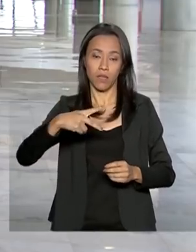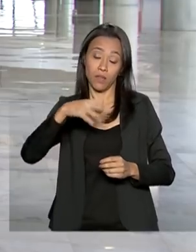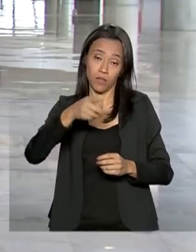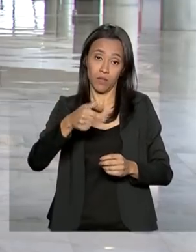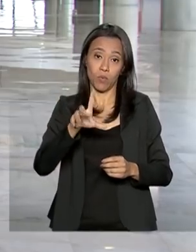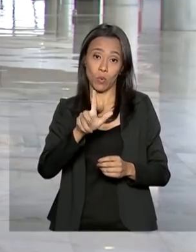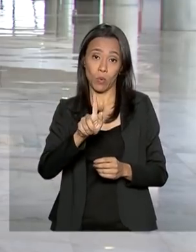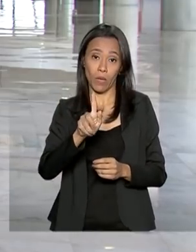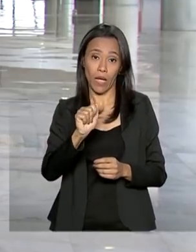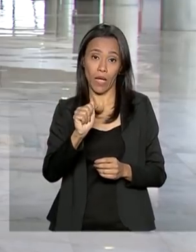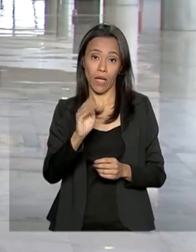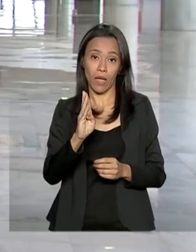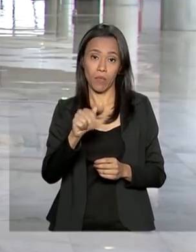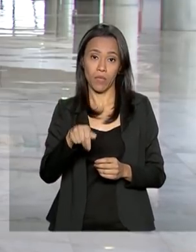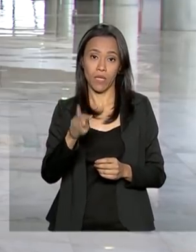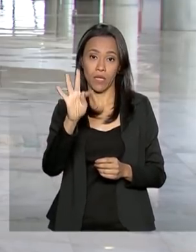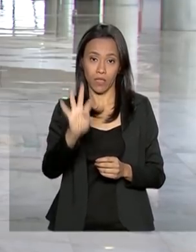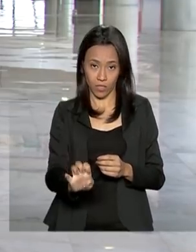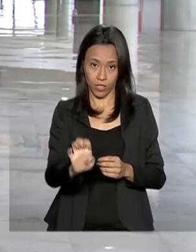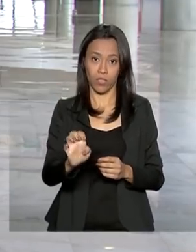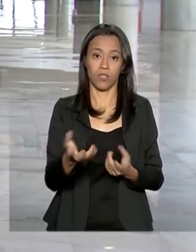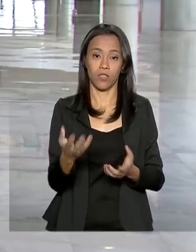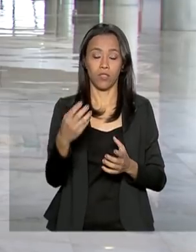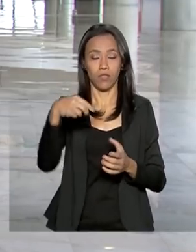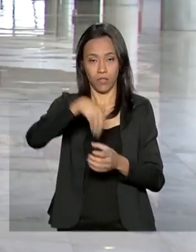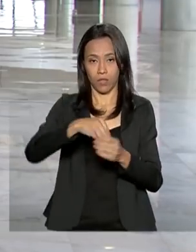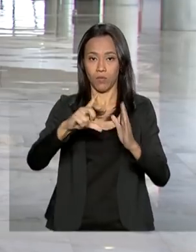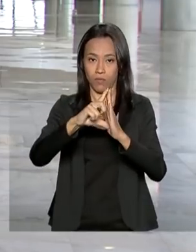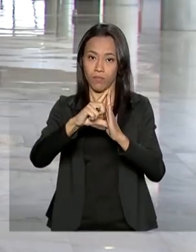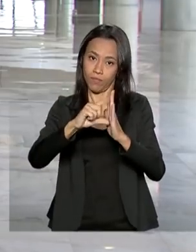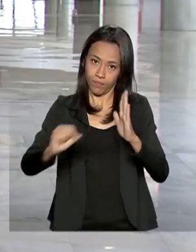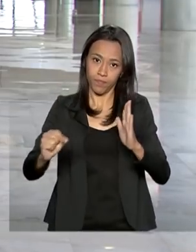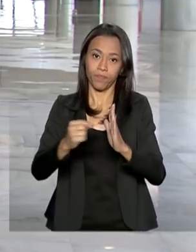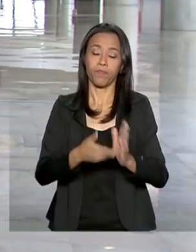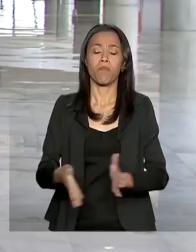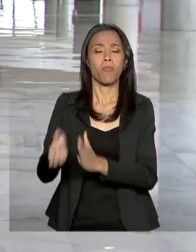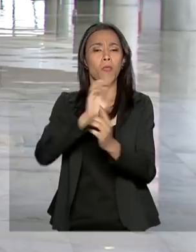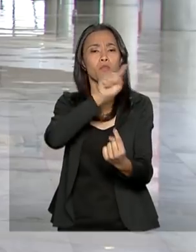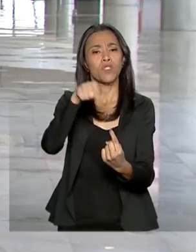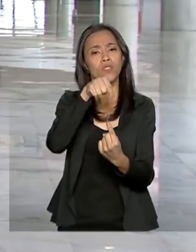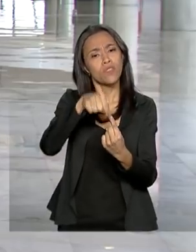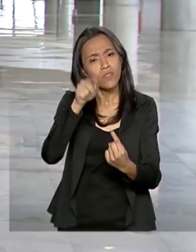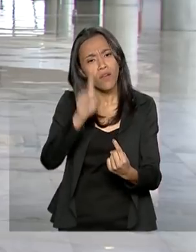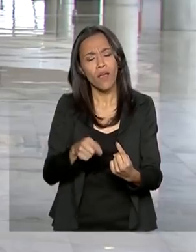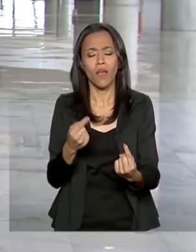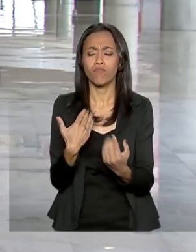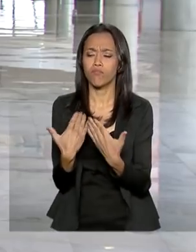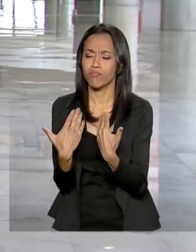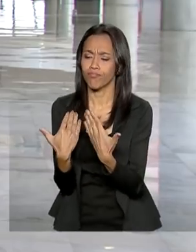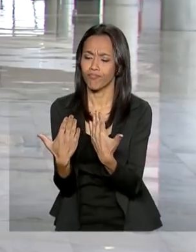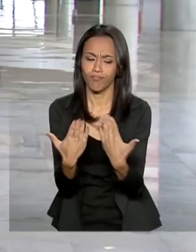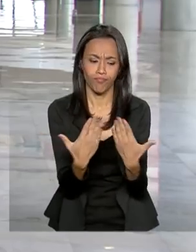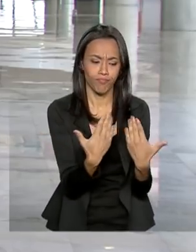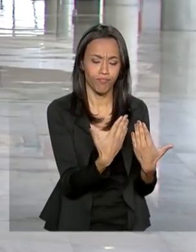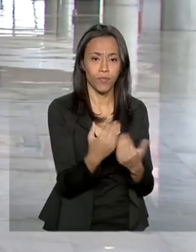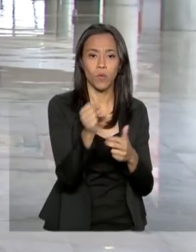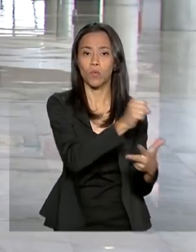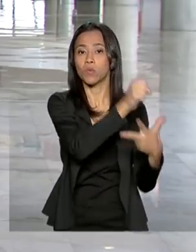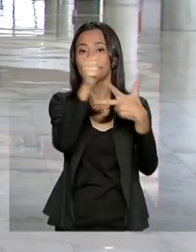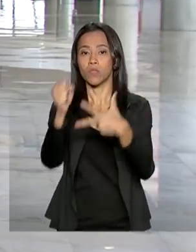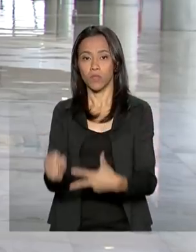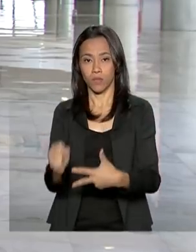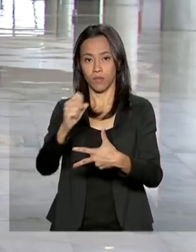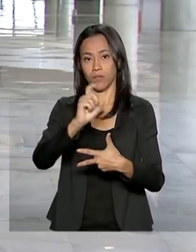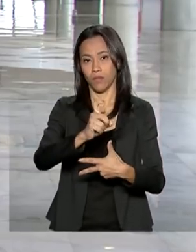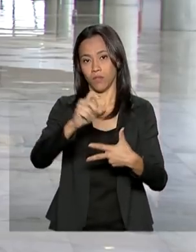Onyx disse ainda que a ideia do governo agora é estabelecer um diálogo constante entre os três poderes, com reuniões